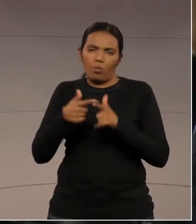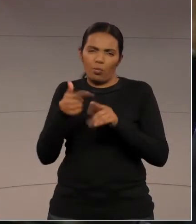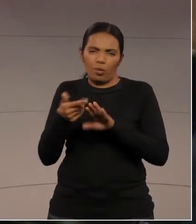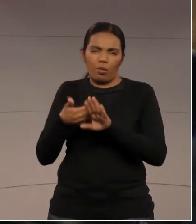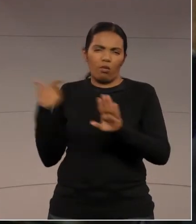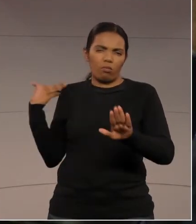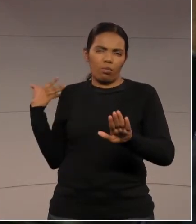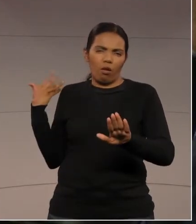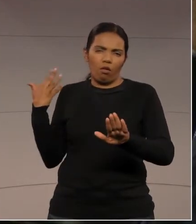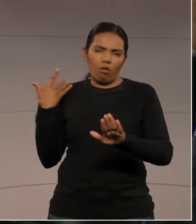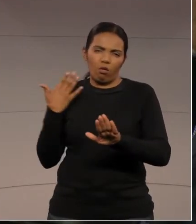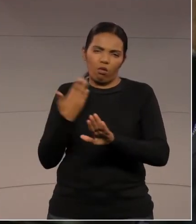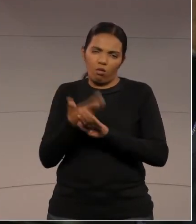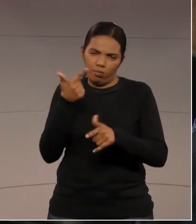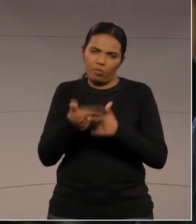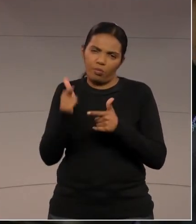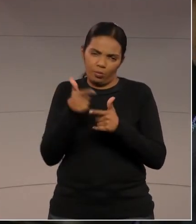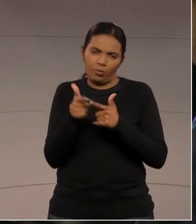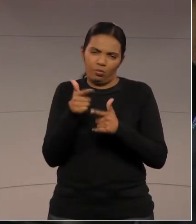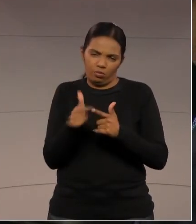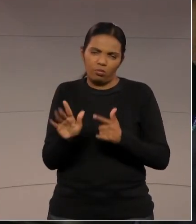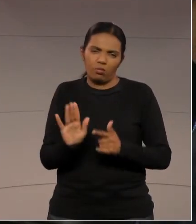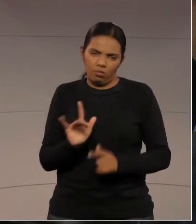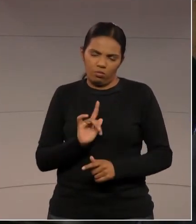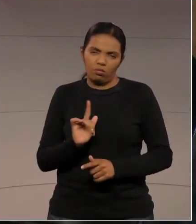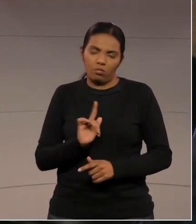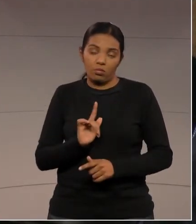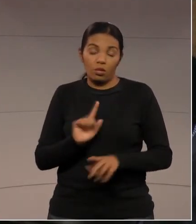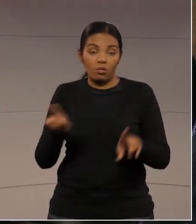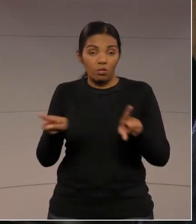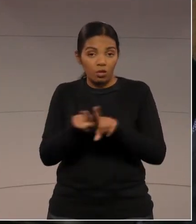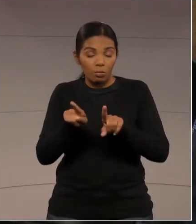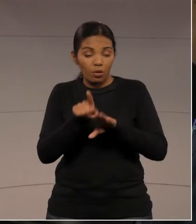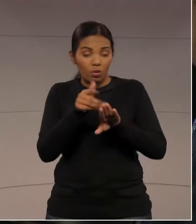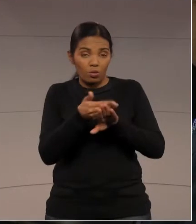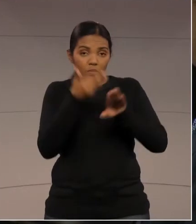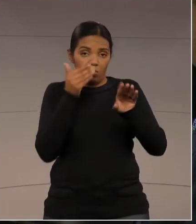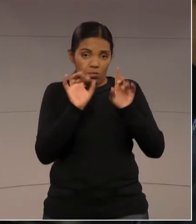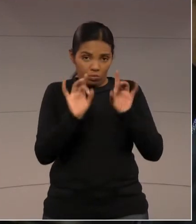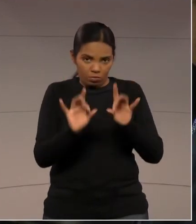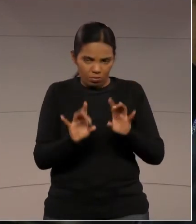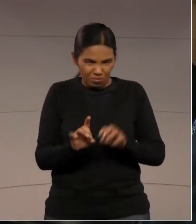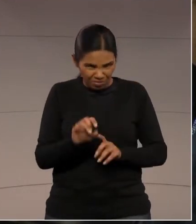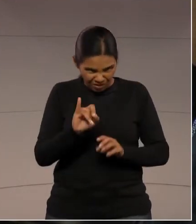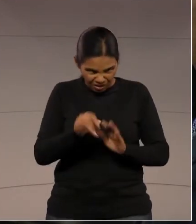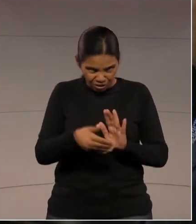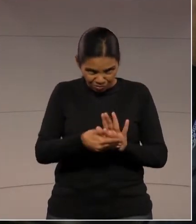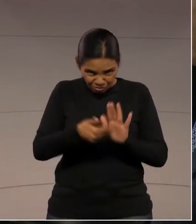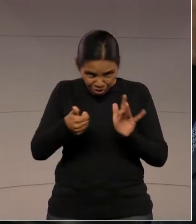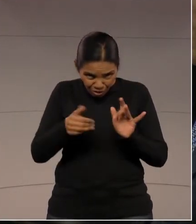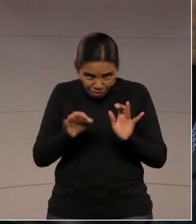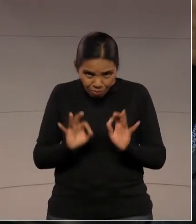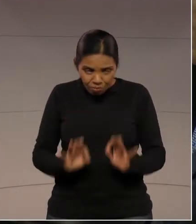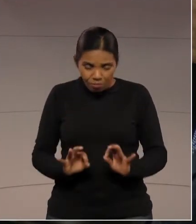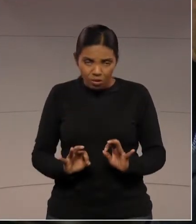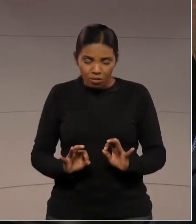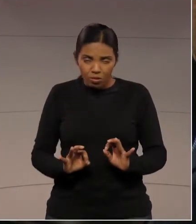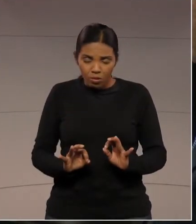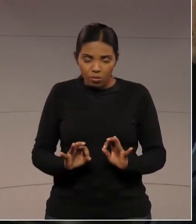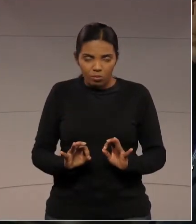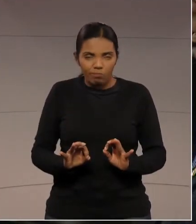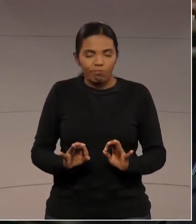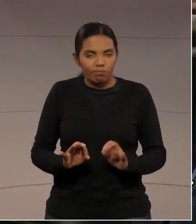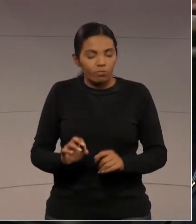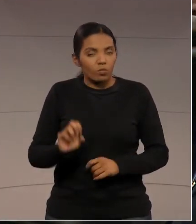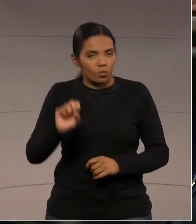Veio já se arrastando há tempos. A licença-prêmio, se for retirada dos servidores, sim, será,